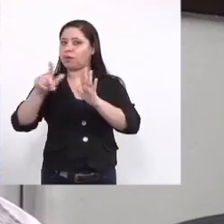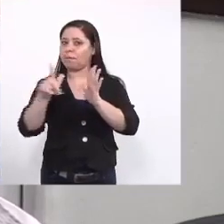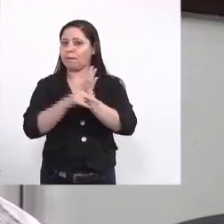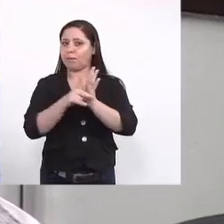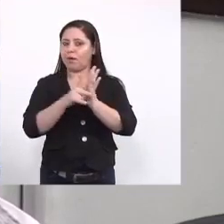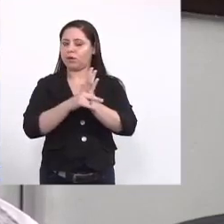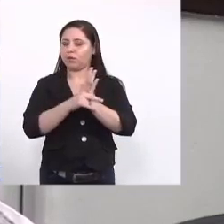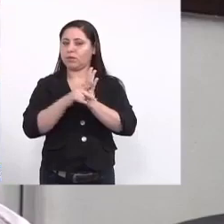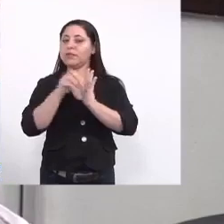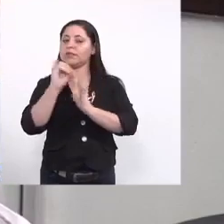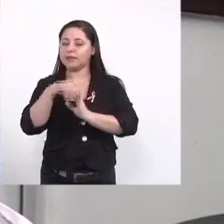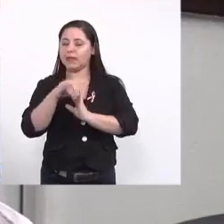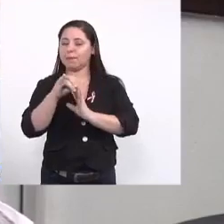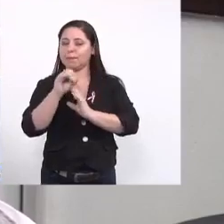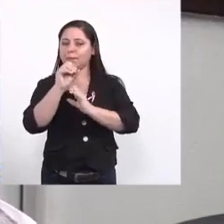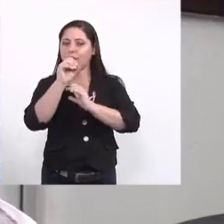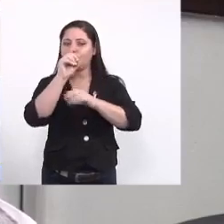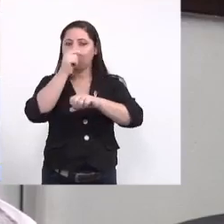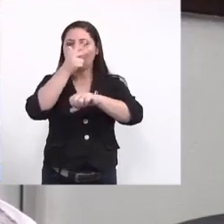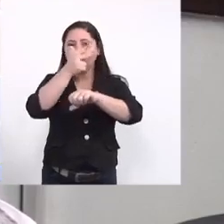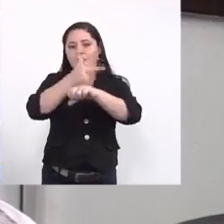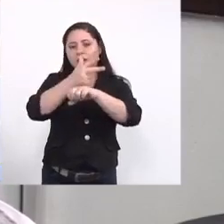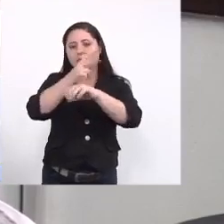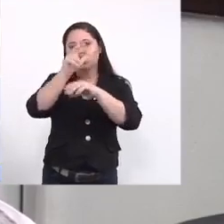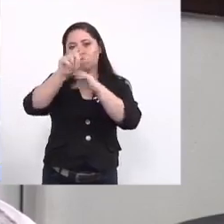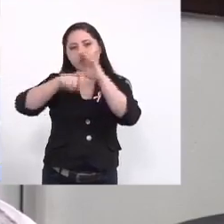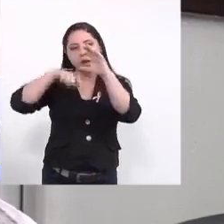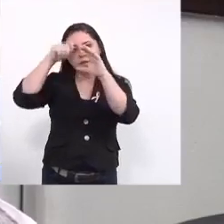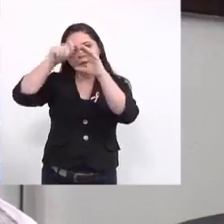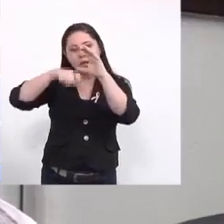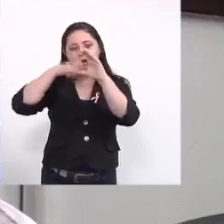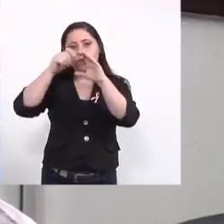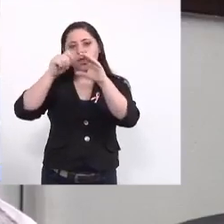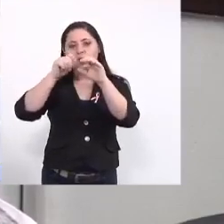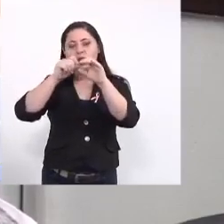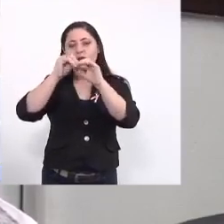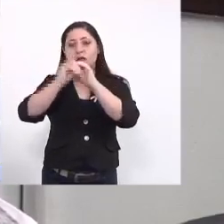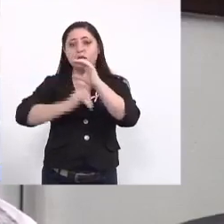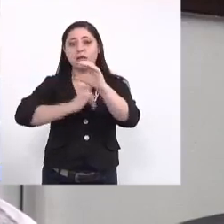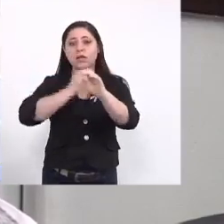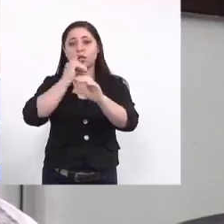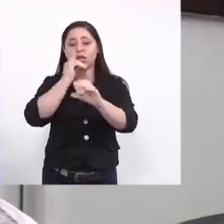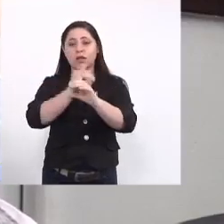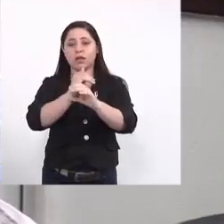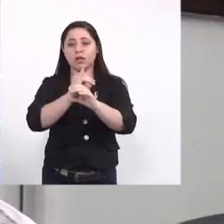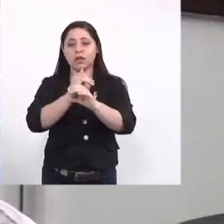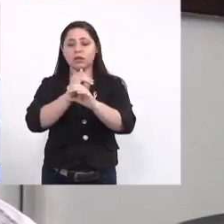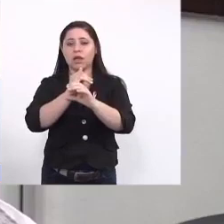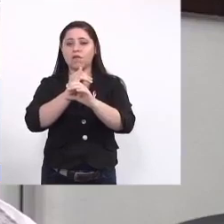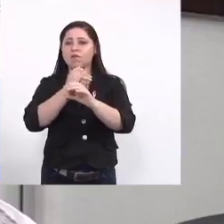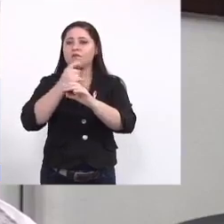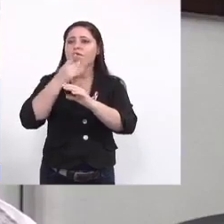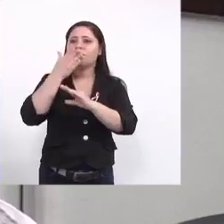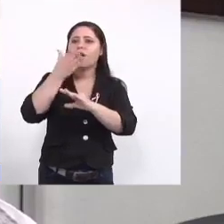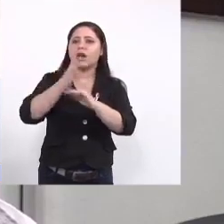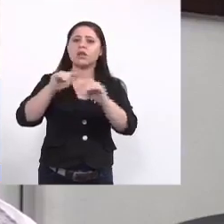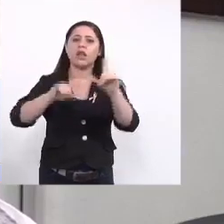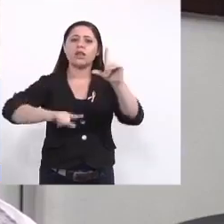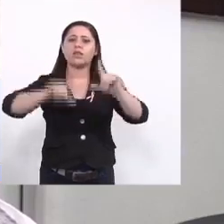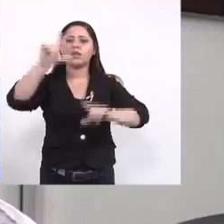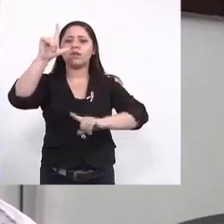vídeos esses é é até rádios comunitárias tv